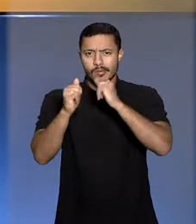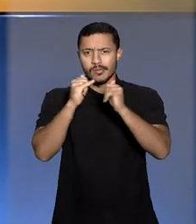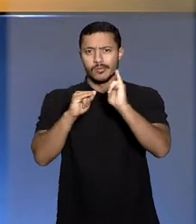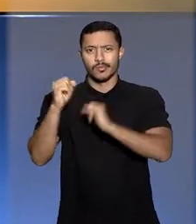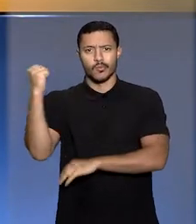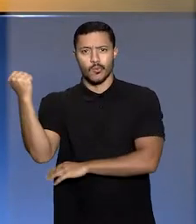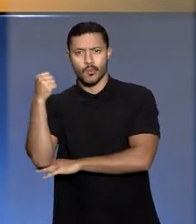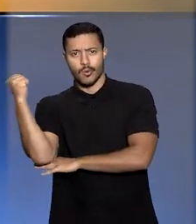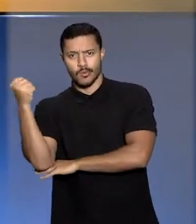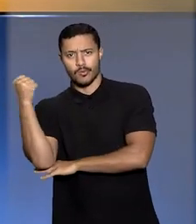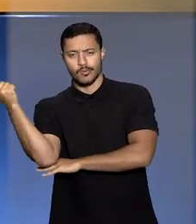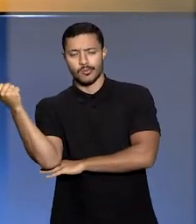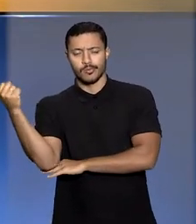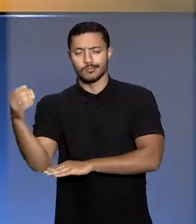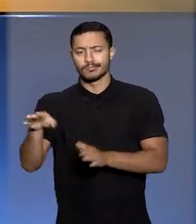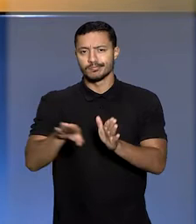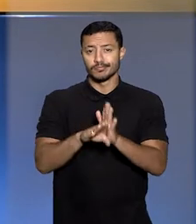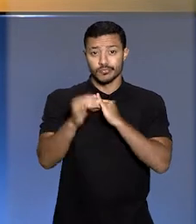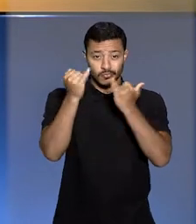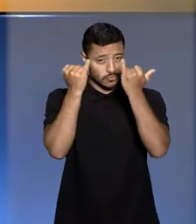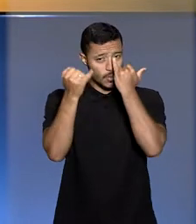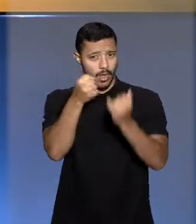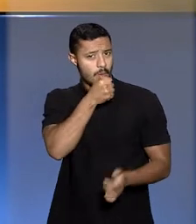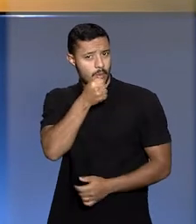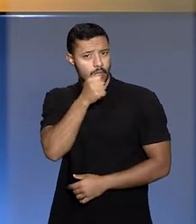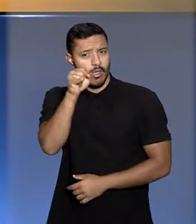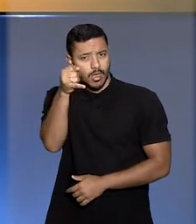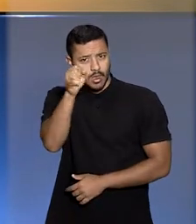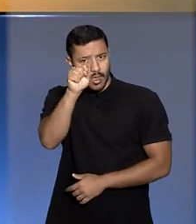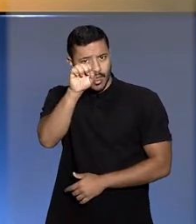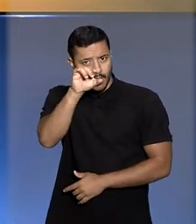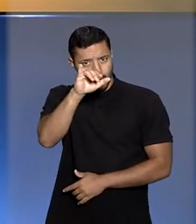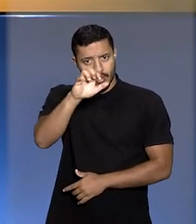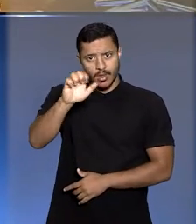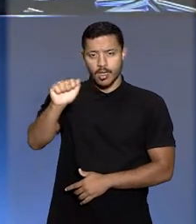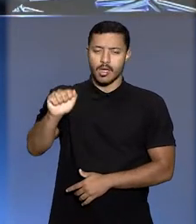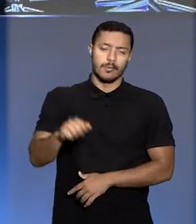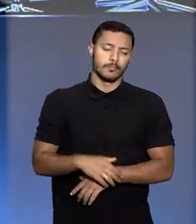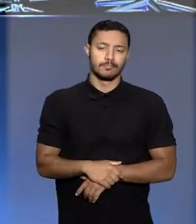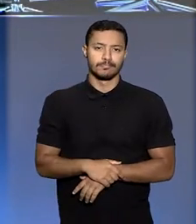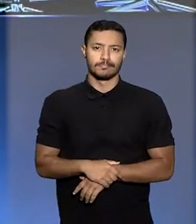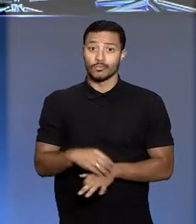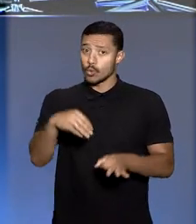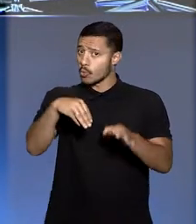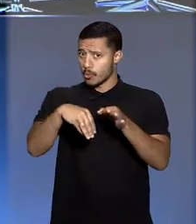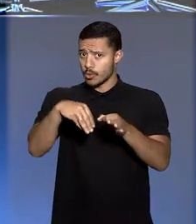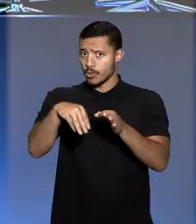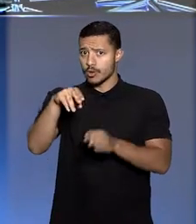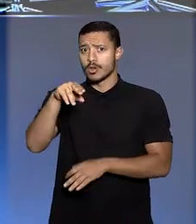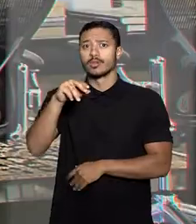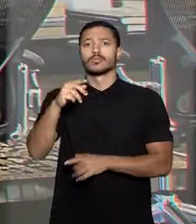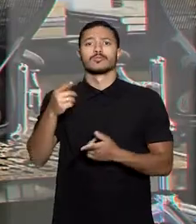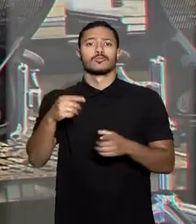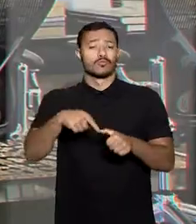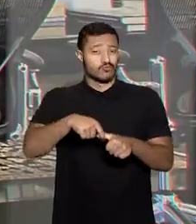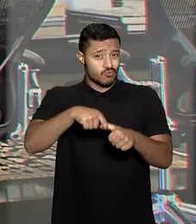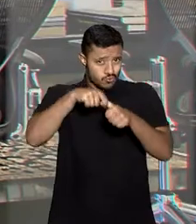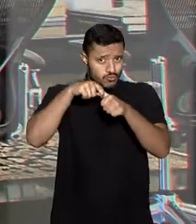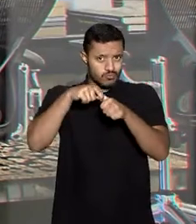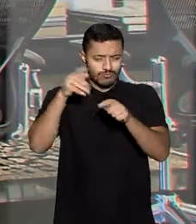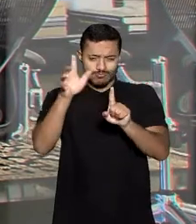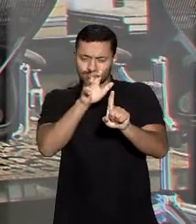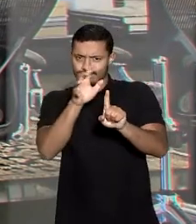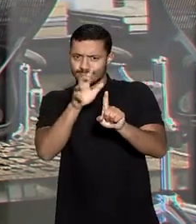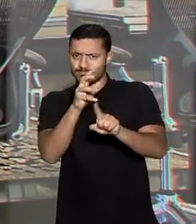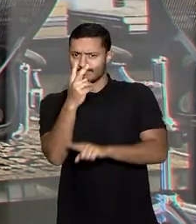do Sul. Quem traz as informações é a repórter Jéssica Castro. O ministro Humberto Martins suspendeu os